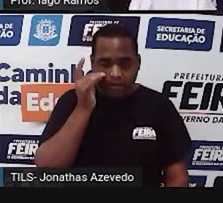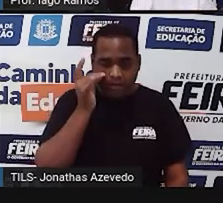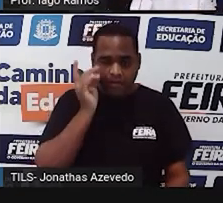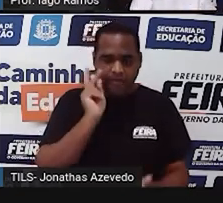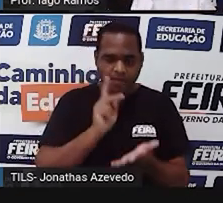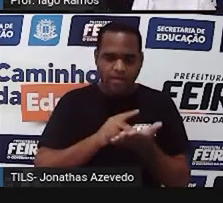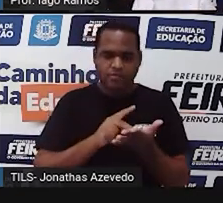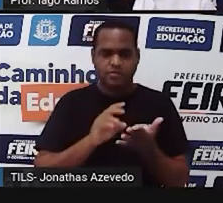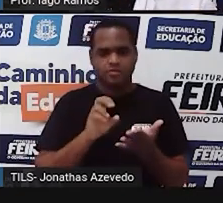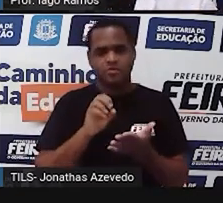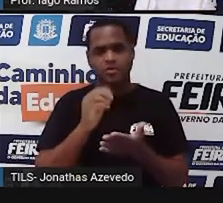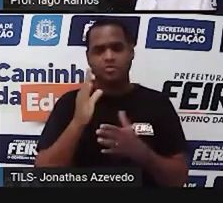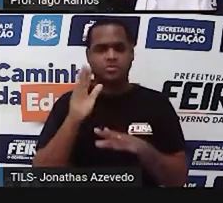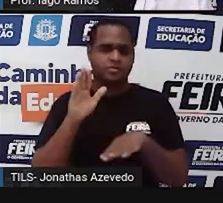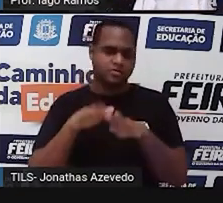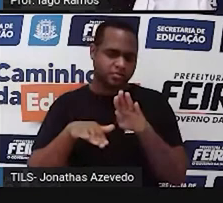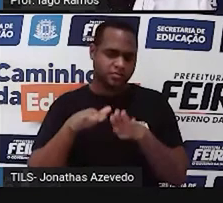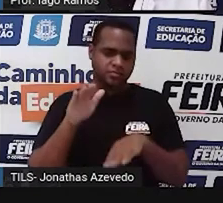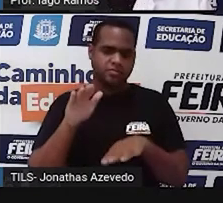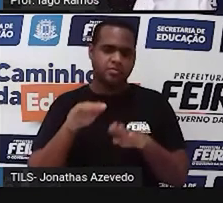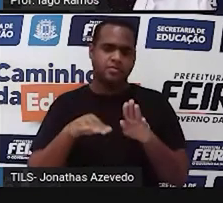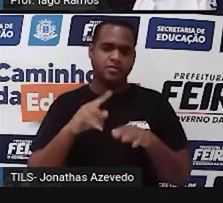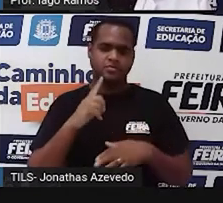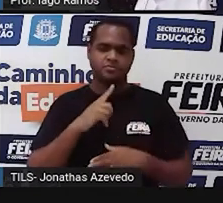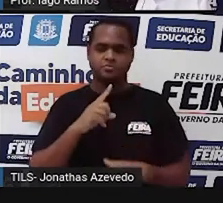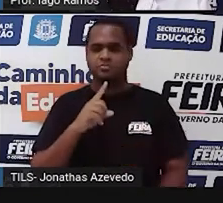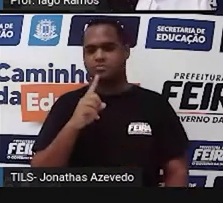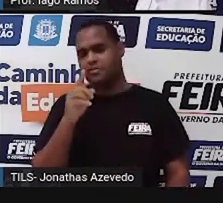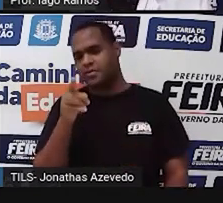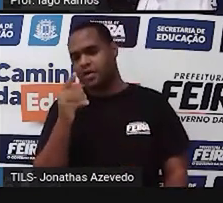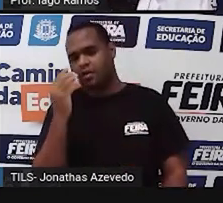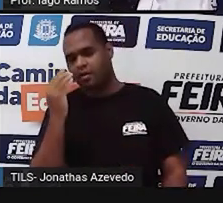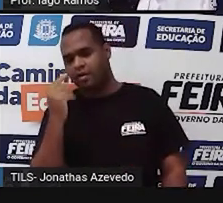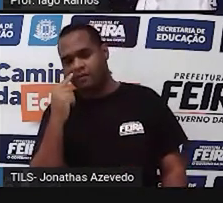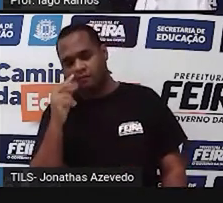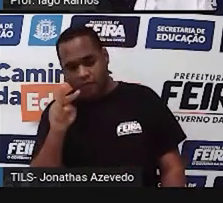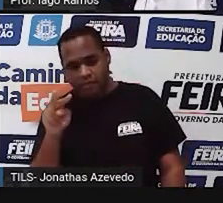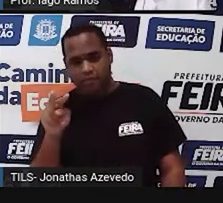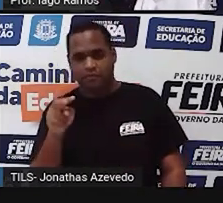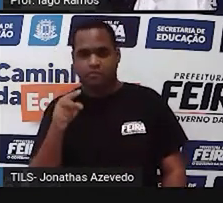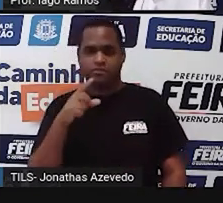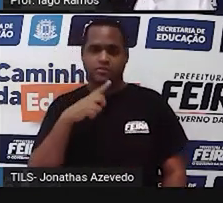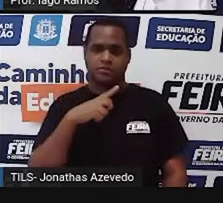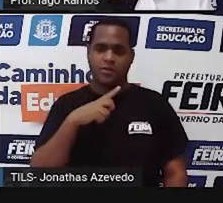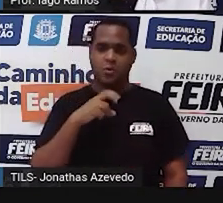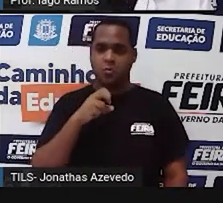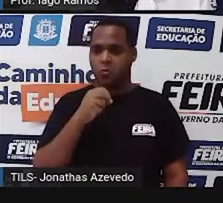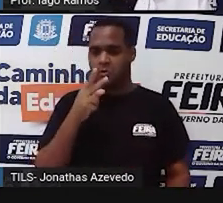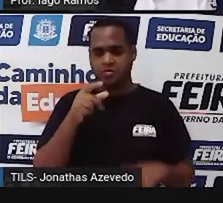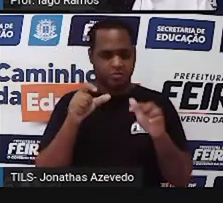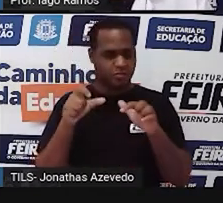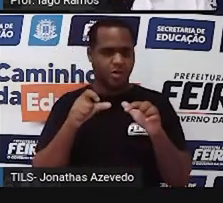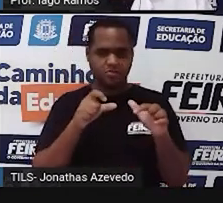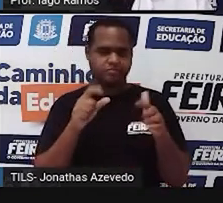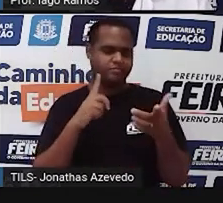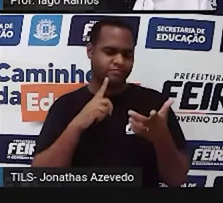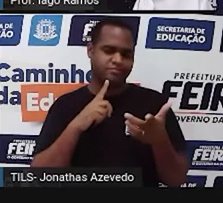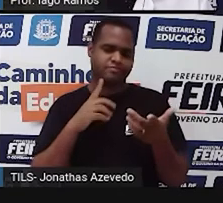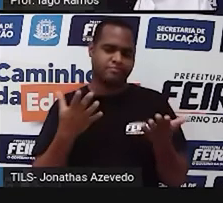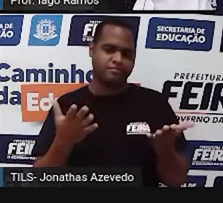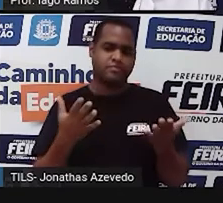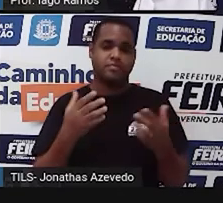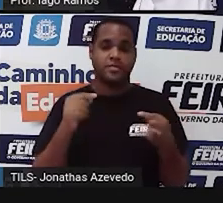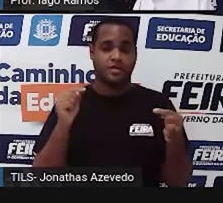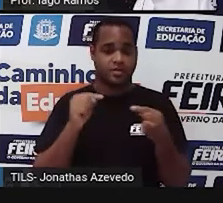Ou talvez, né, você já tenha visto, né, em algum lugar, enfim. Mas